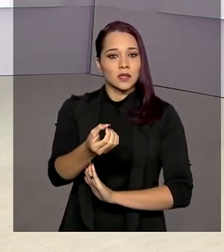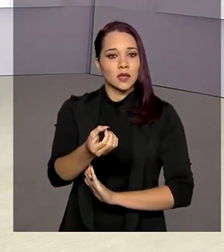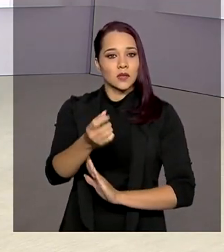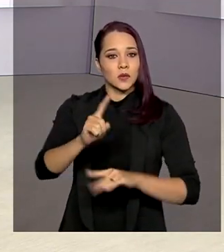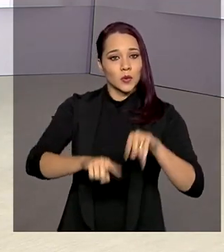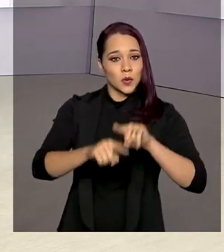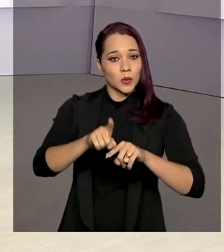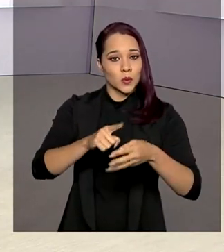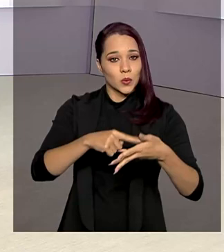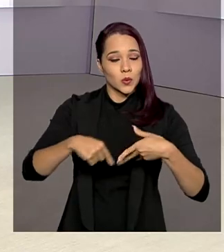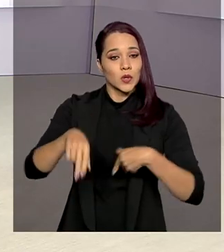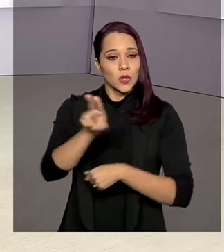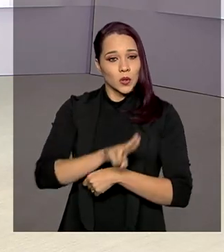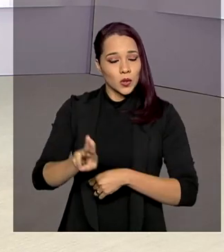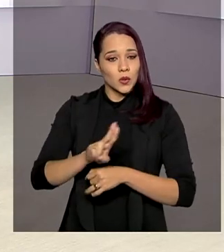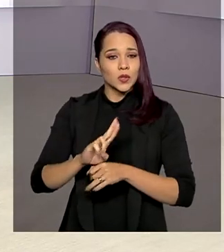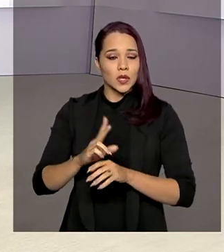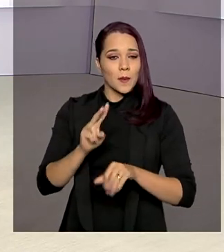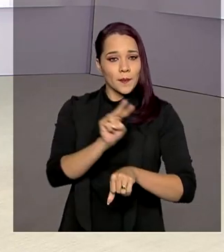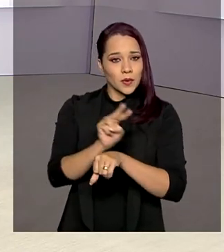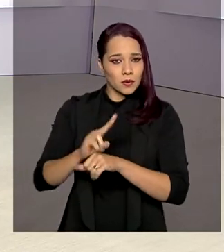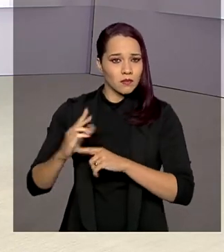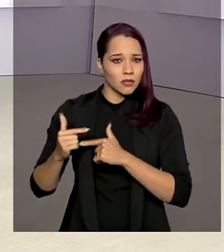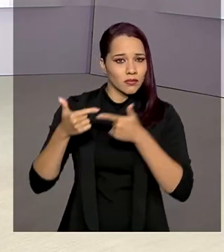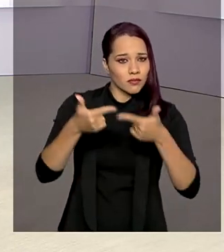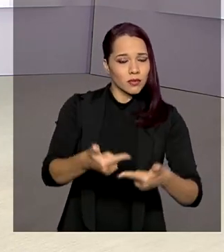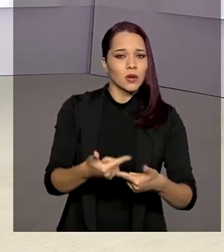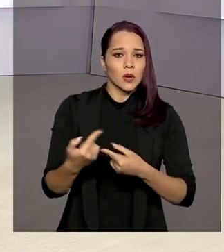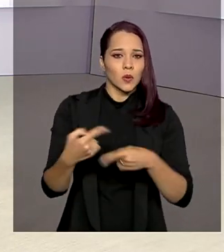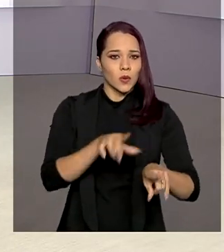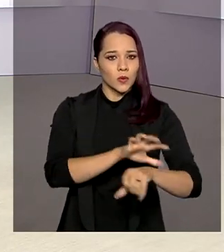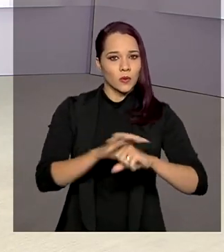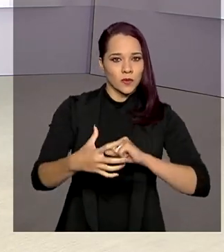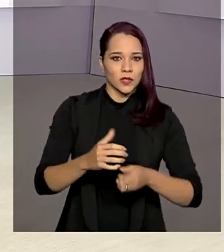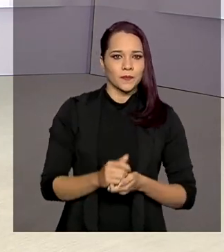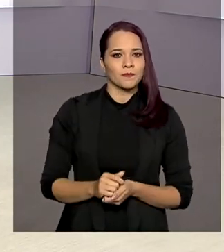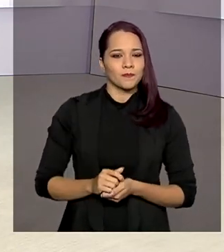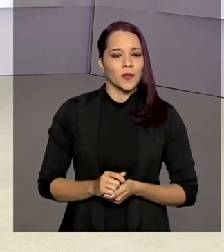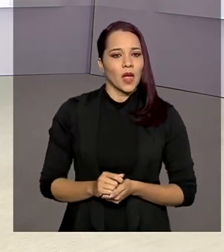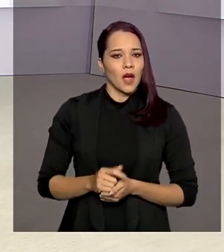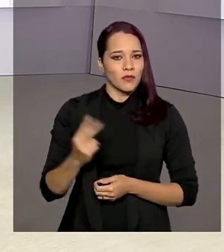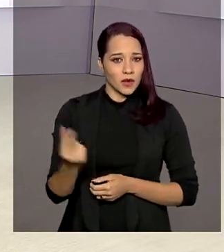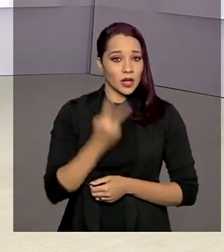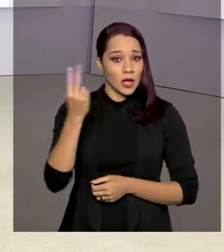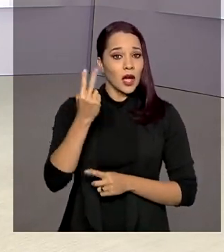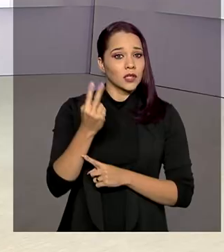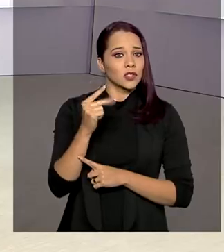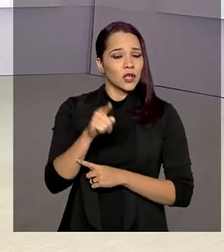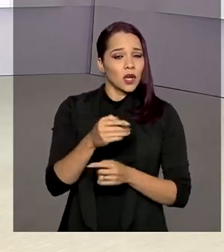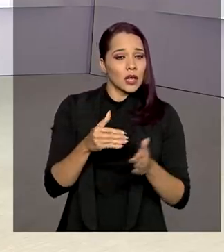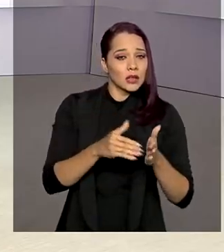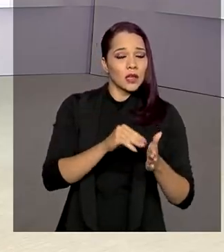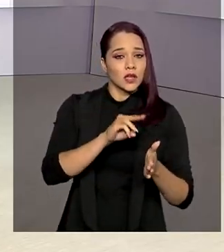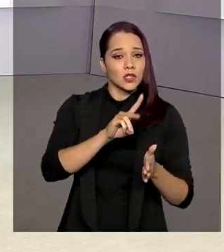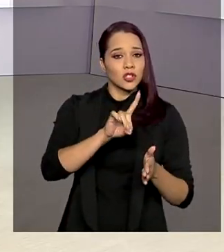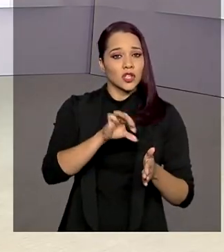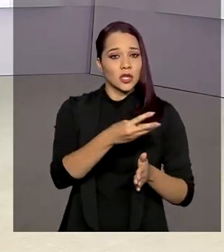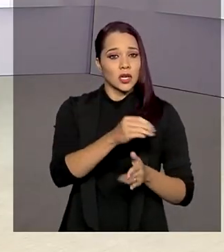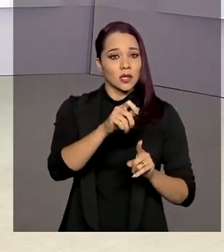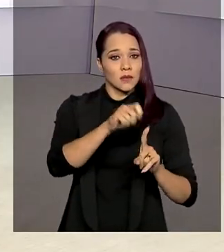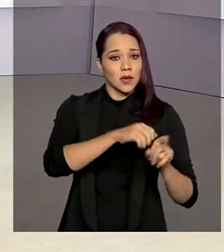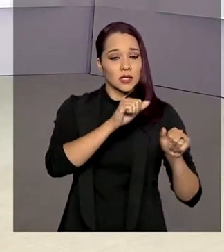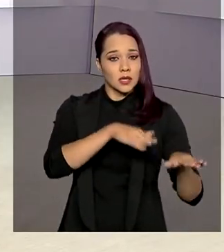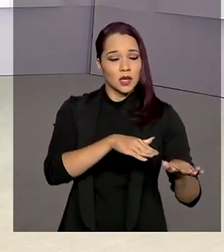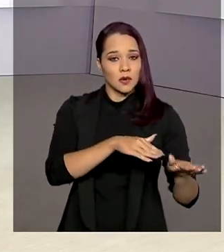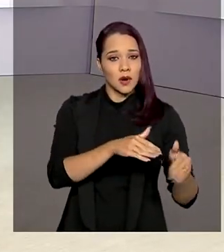562 produtos utilizados na prevenção e no combate ao coronavírus. A vigência da medida, que iria até 30 de setembro, foi